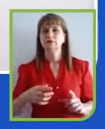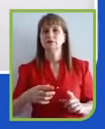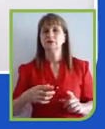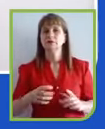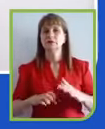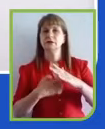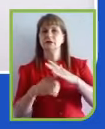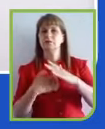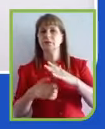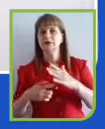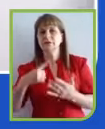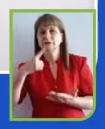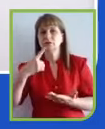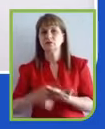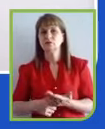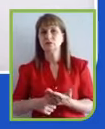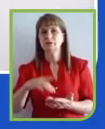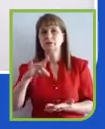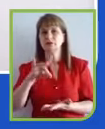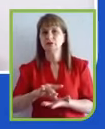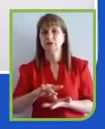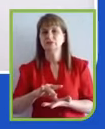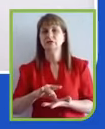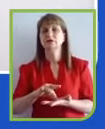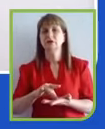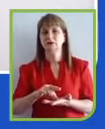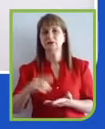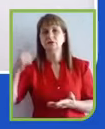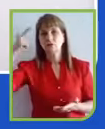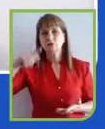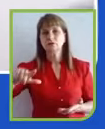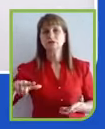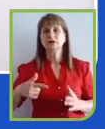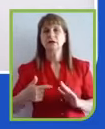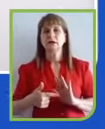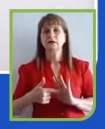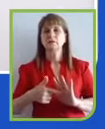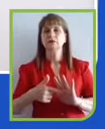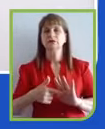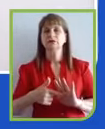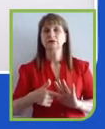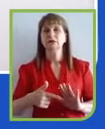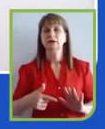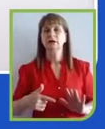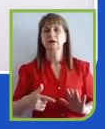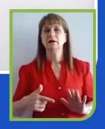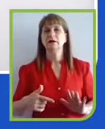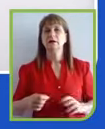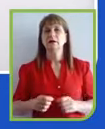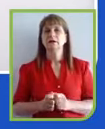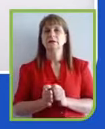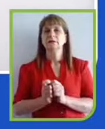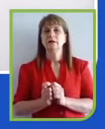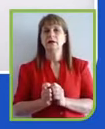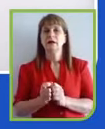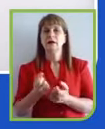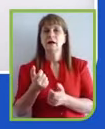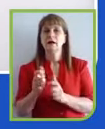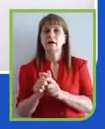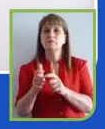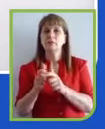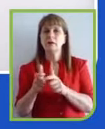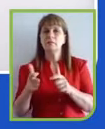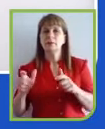ela realmente consegue ter uma reverberância, uma multiplicidade, uma multiplicação de ações superfortes.